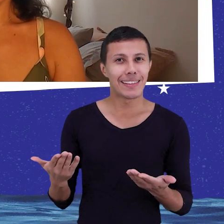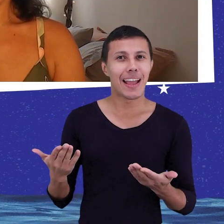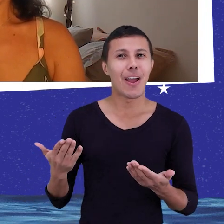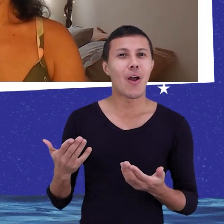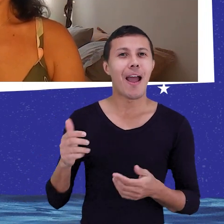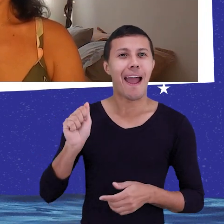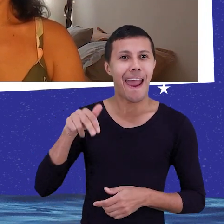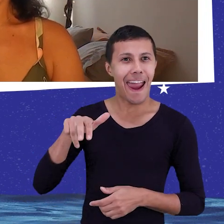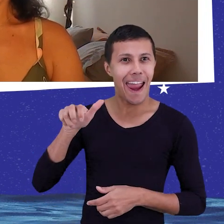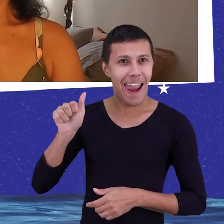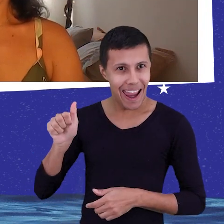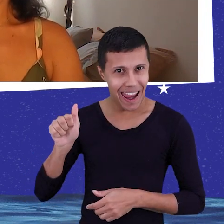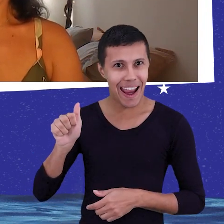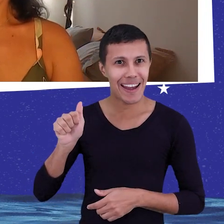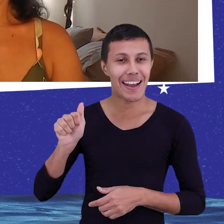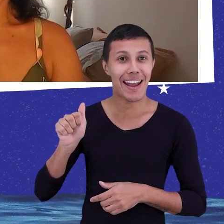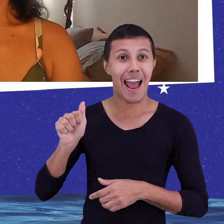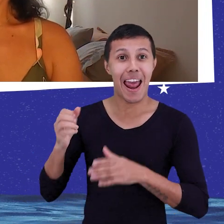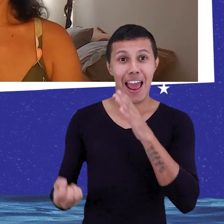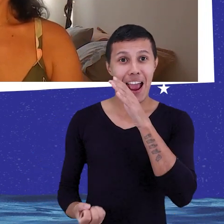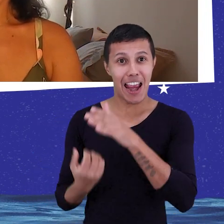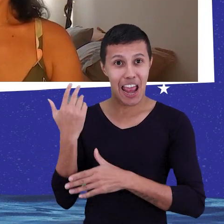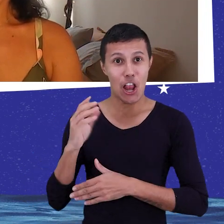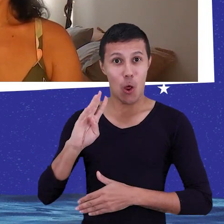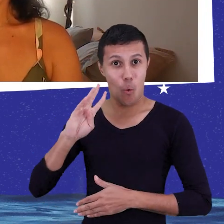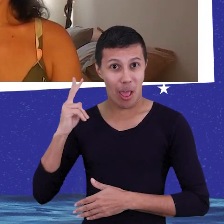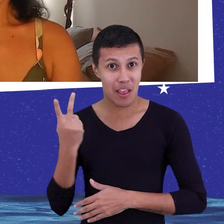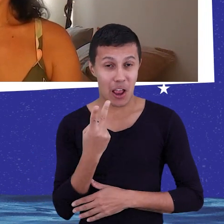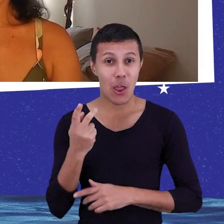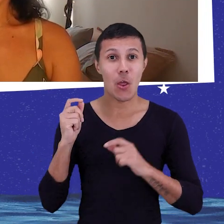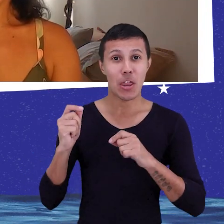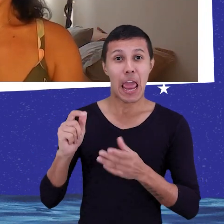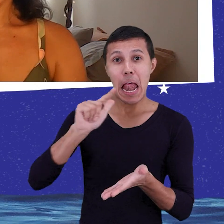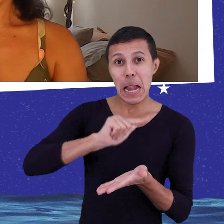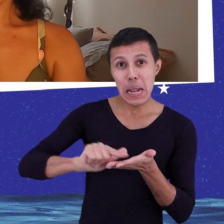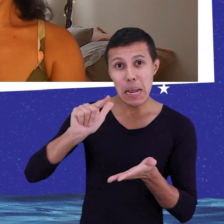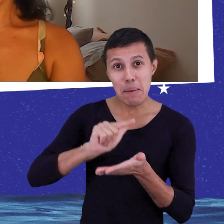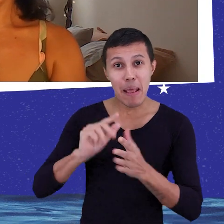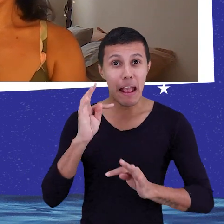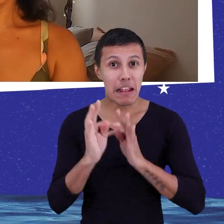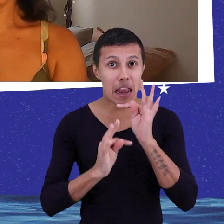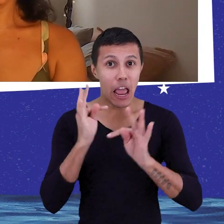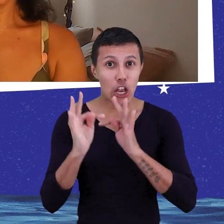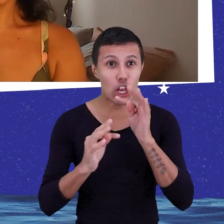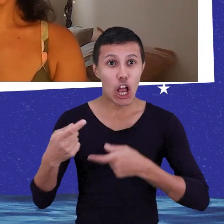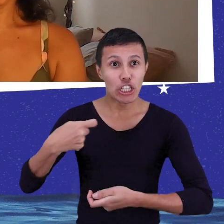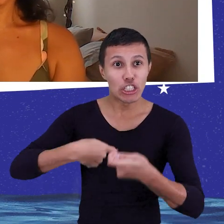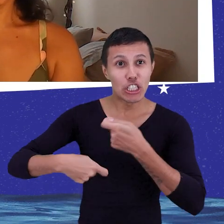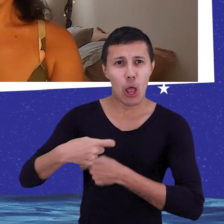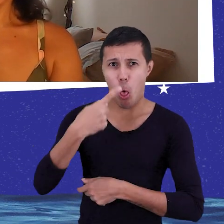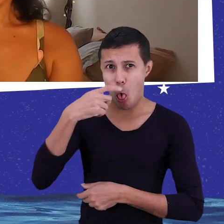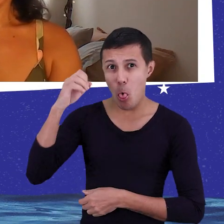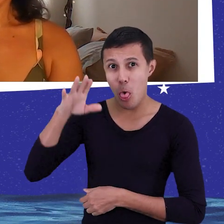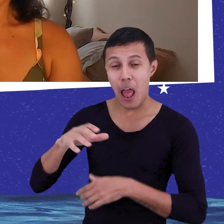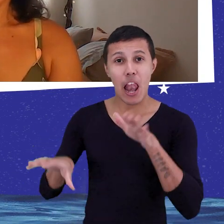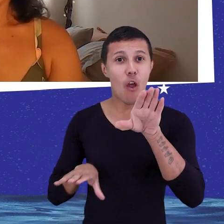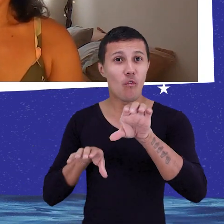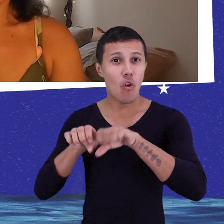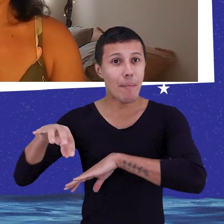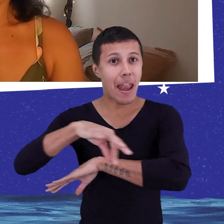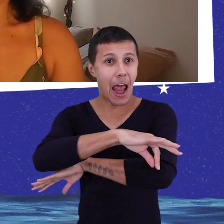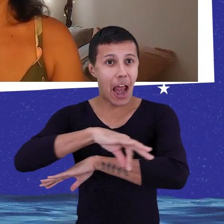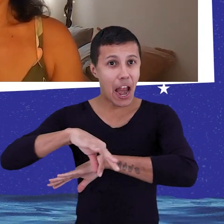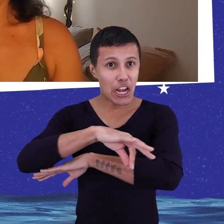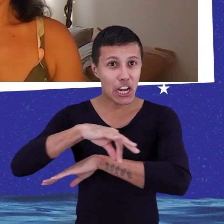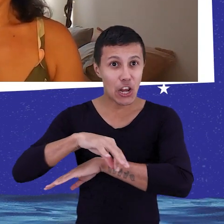Aske, que é da 4H, uma cleantech de gestão de resíduos. Ela é arquiteta e urbanista formada pela Universidade de Brasília,